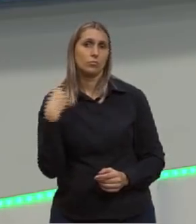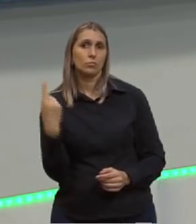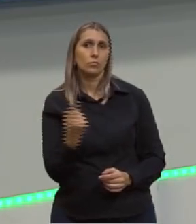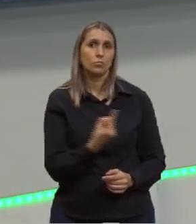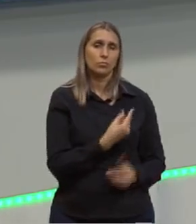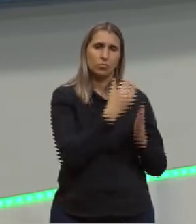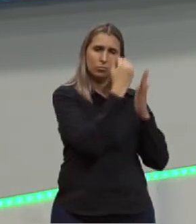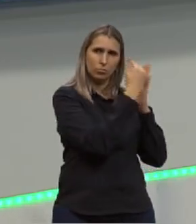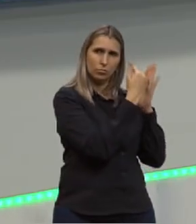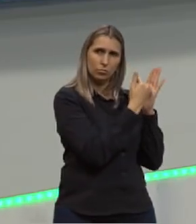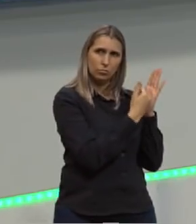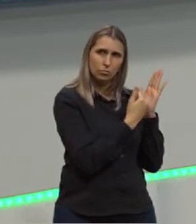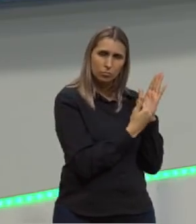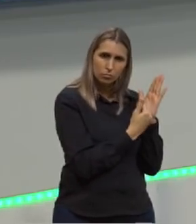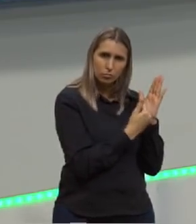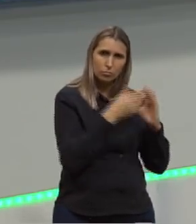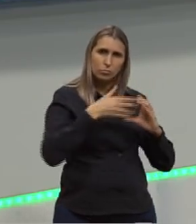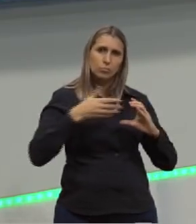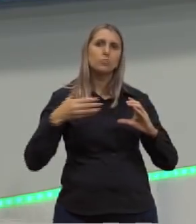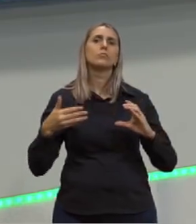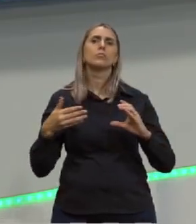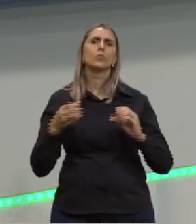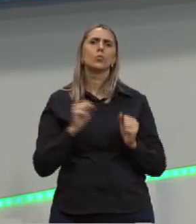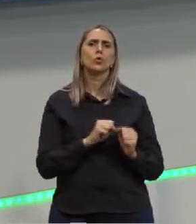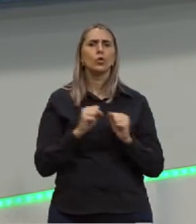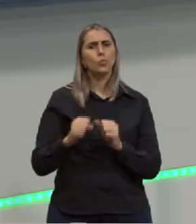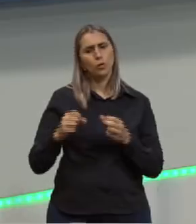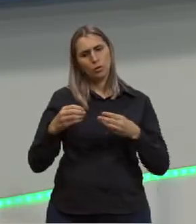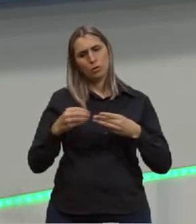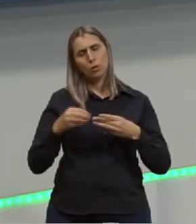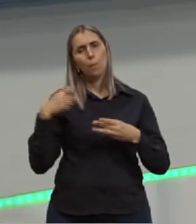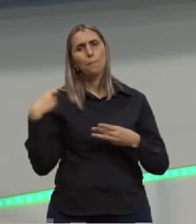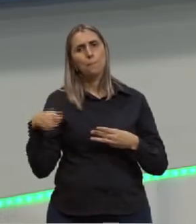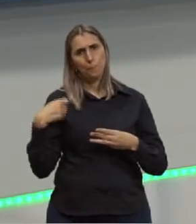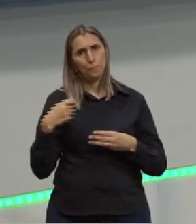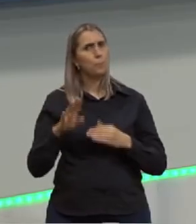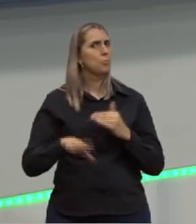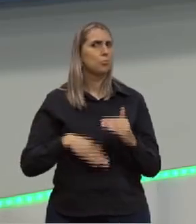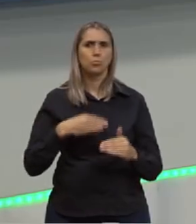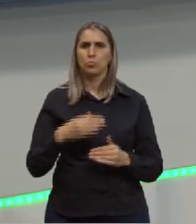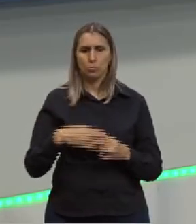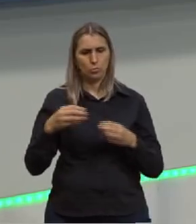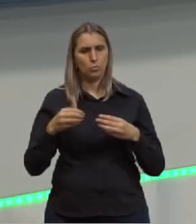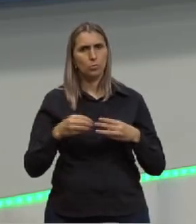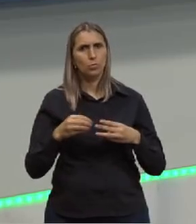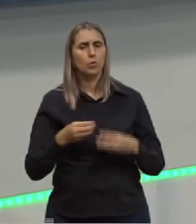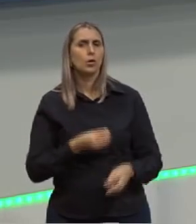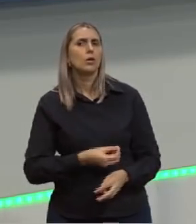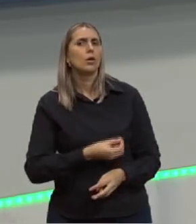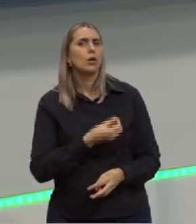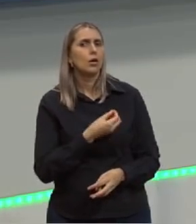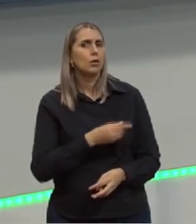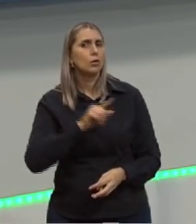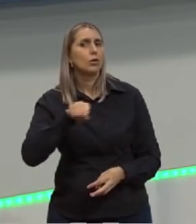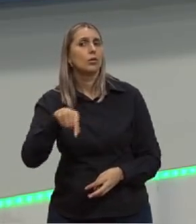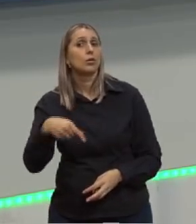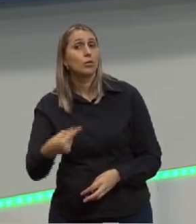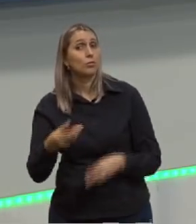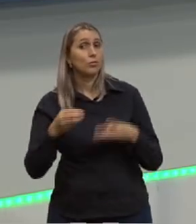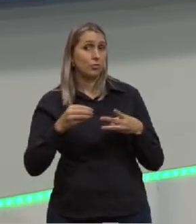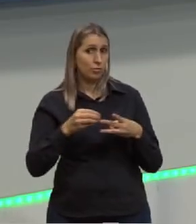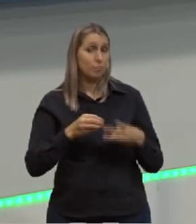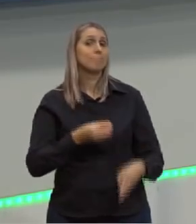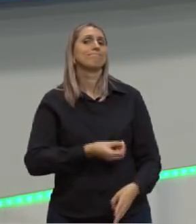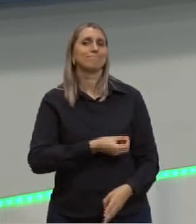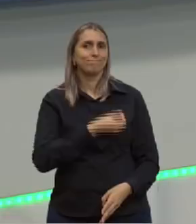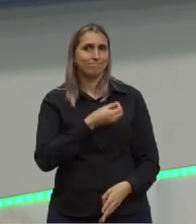listas lá de características de o que uma célula precisa, né? Toda célula viva surge de outra célula